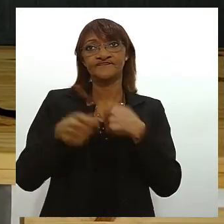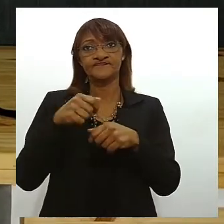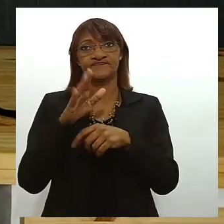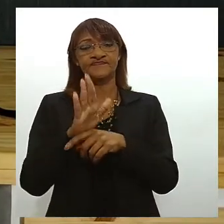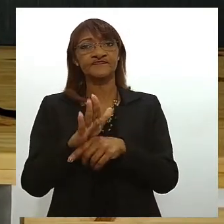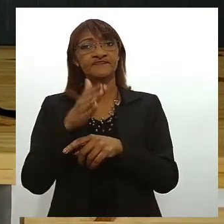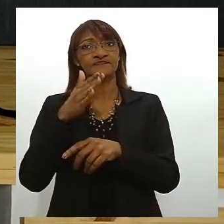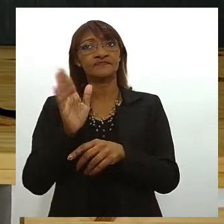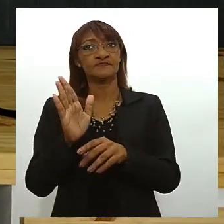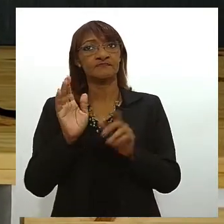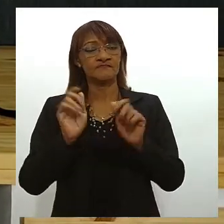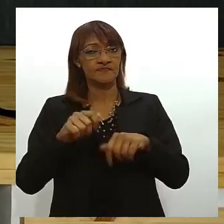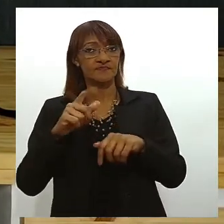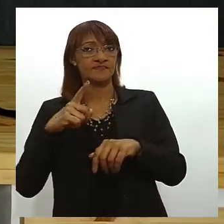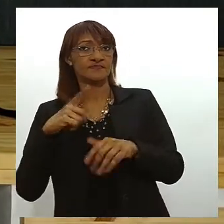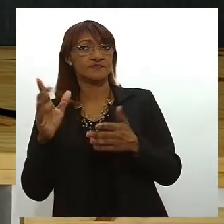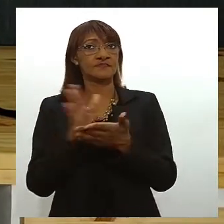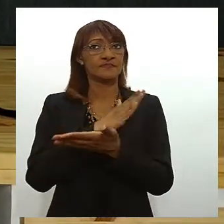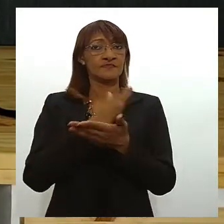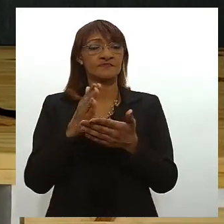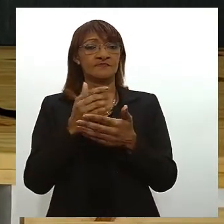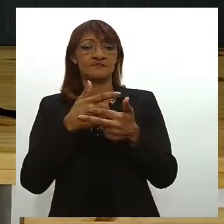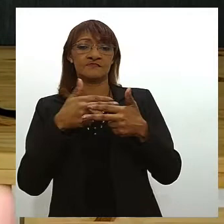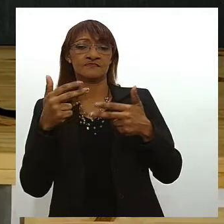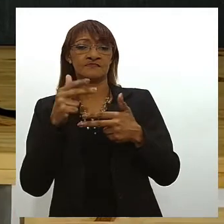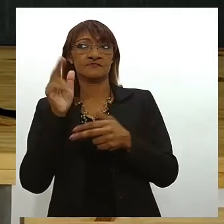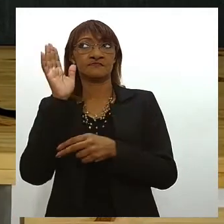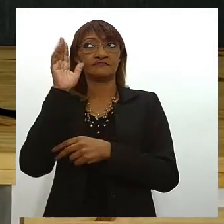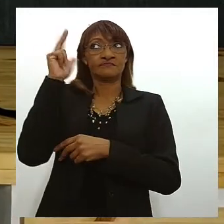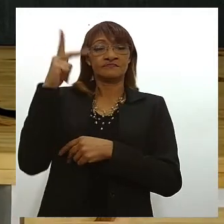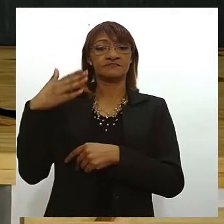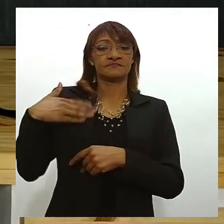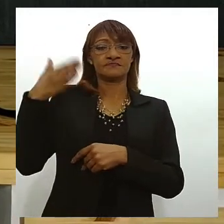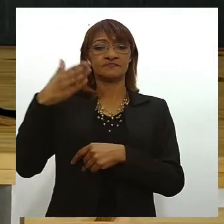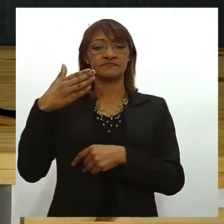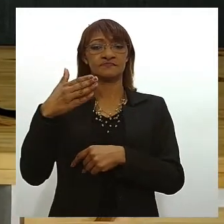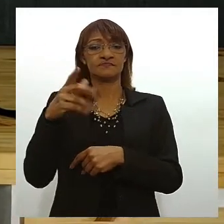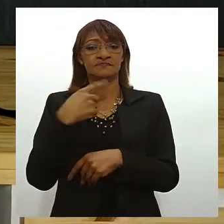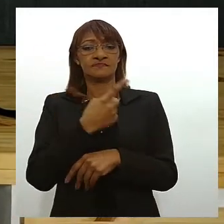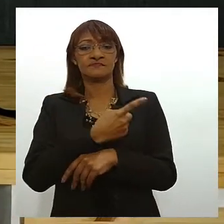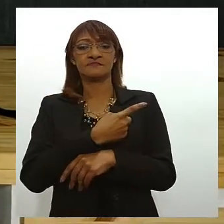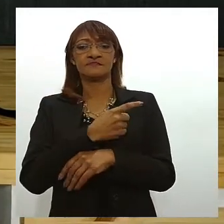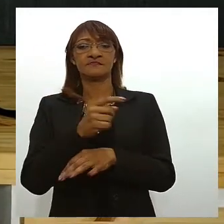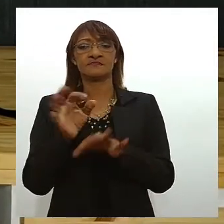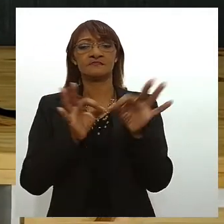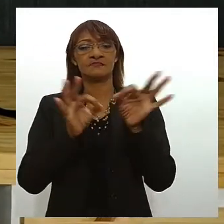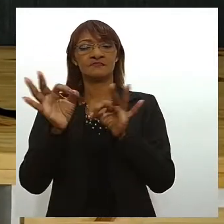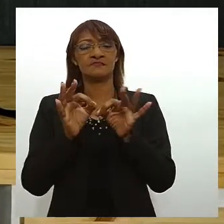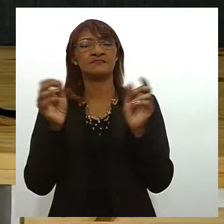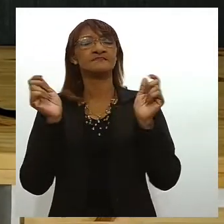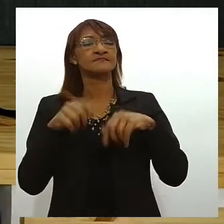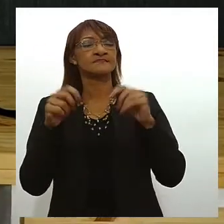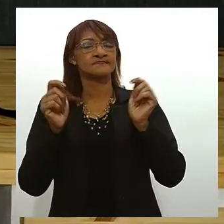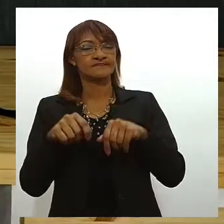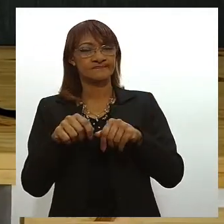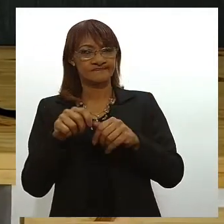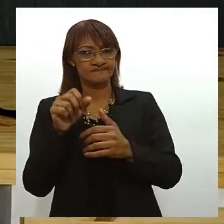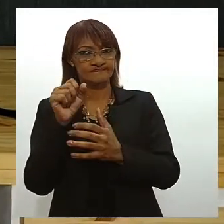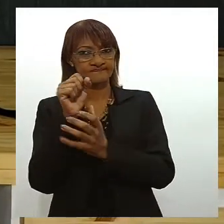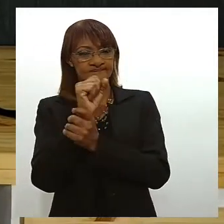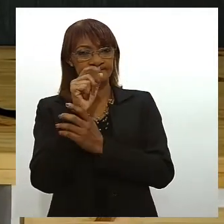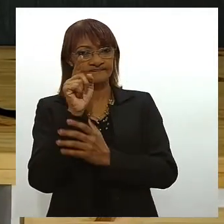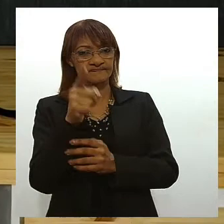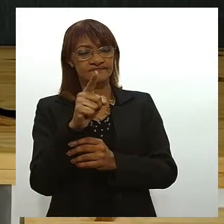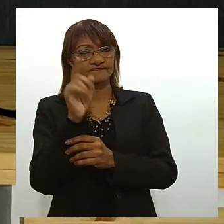alguns riscos traz algumas situações inesperadas e a gente precisa estar o mais preparado possível para poder superar